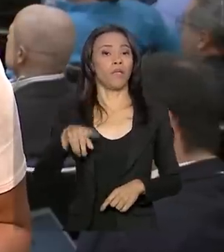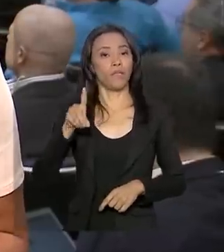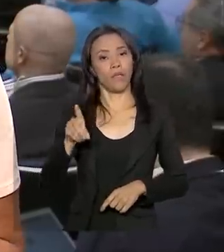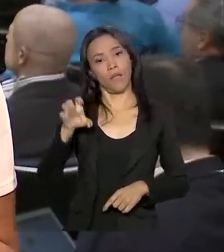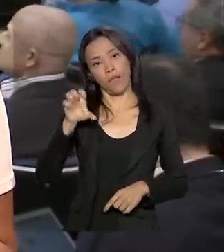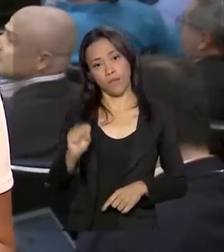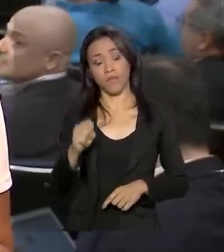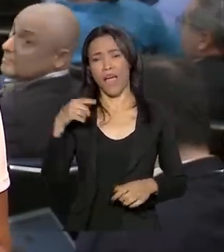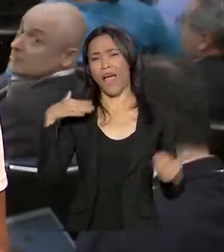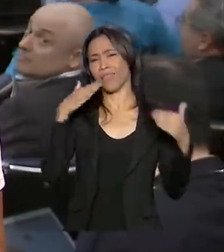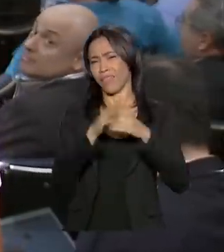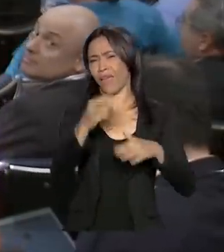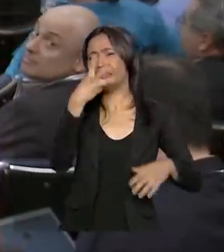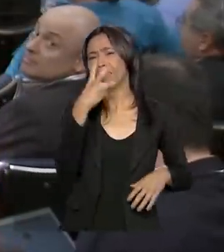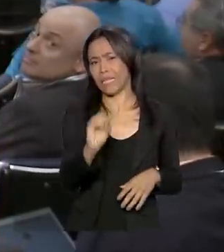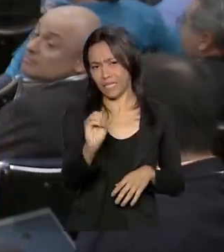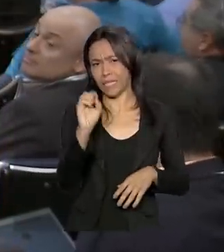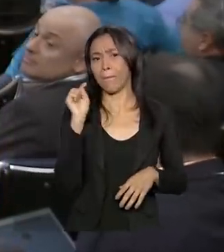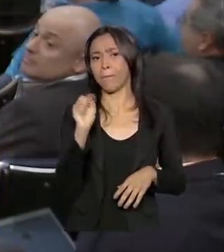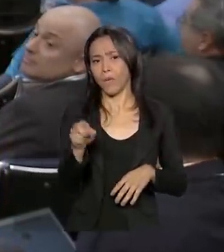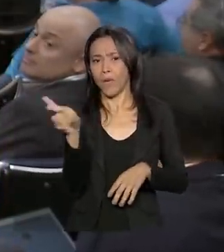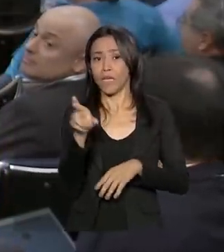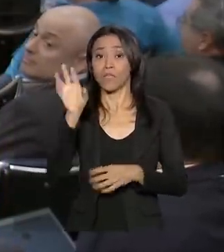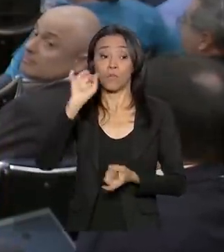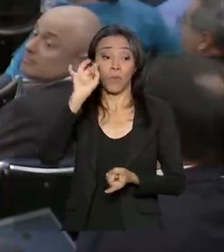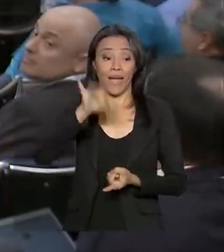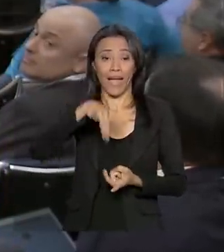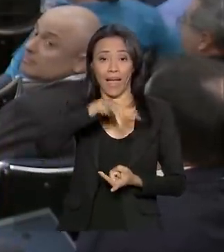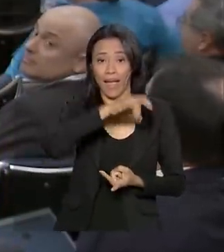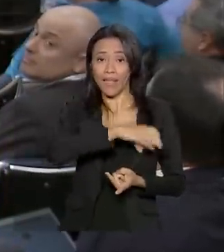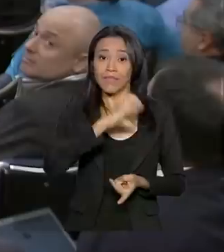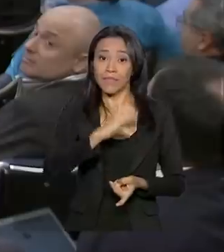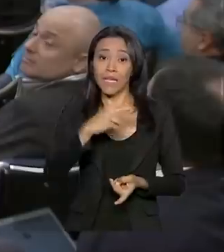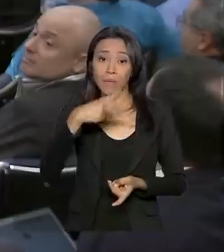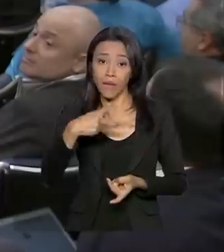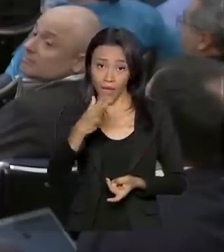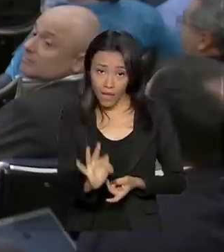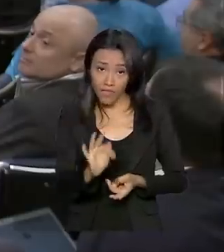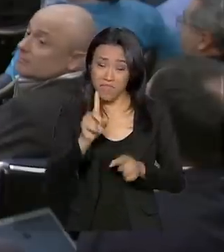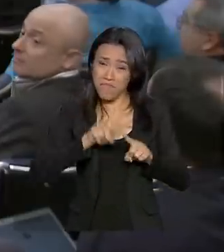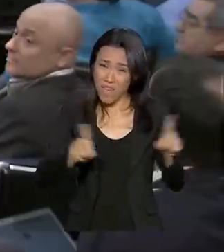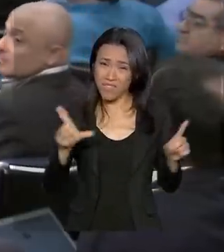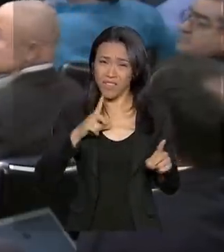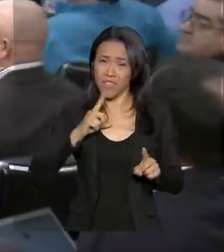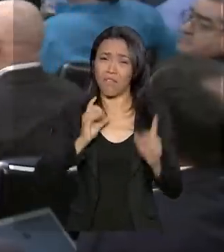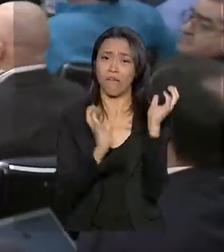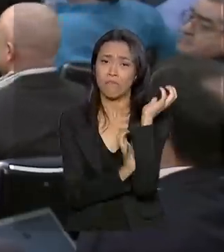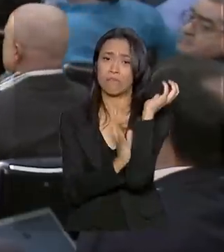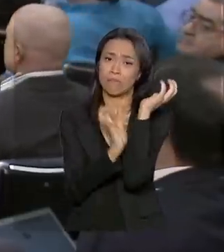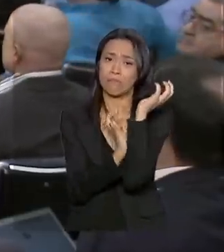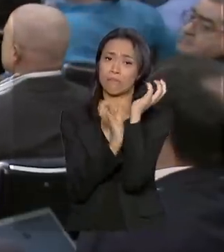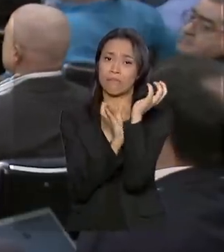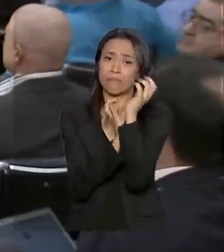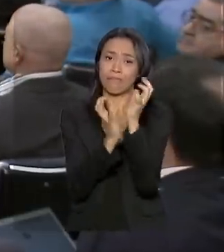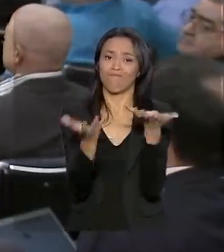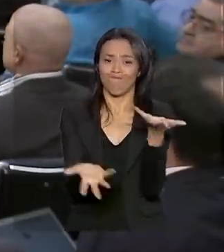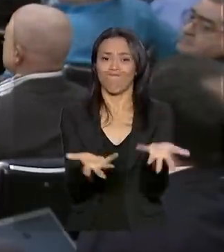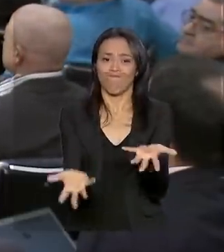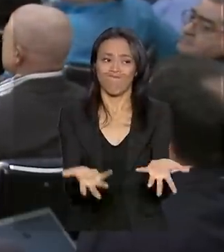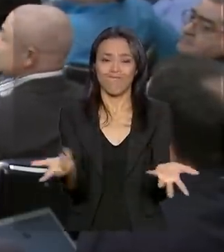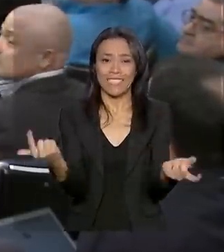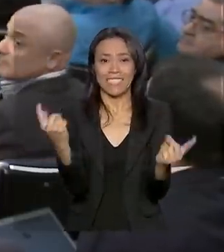30 mil reais por CPF, mas os entraves burocráticos ainda existem. E uma das